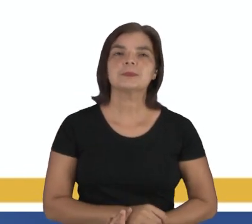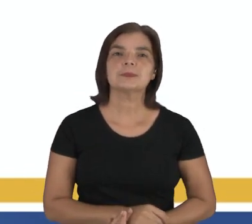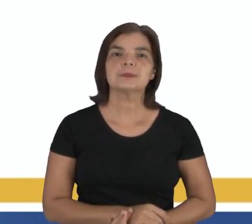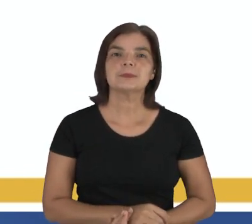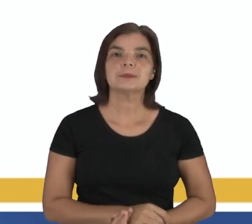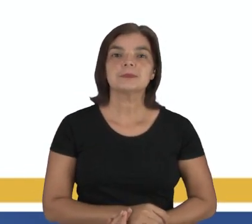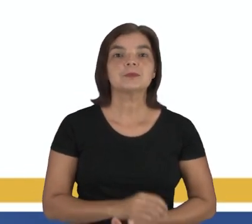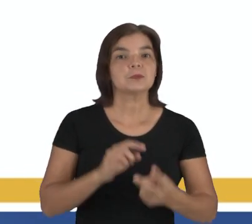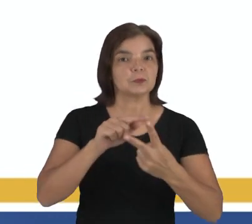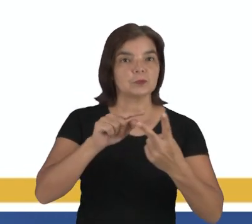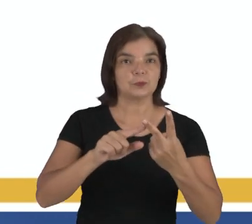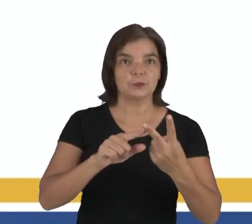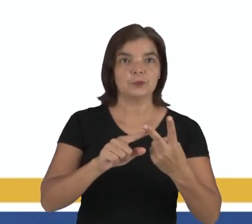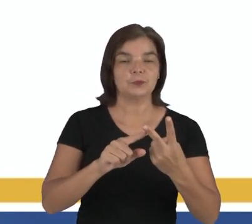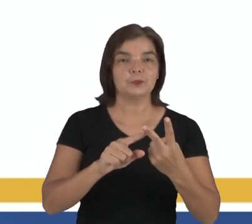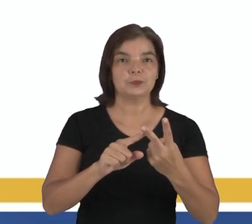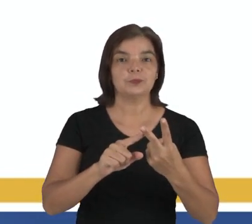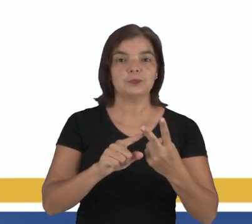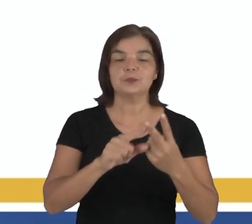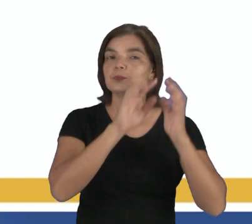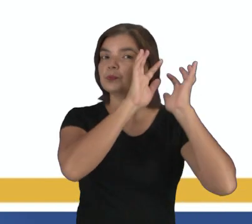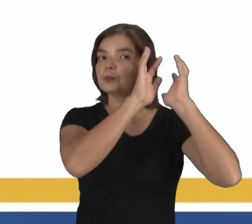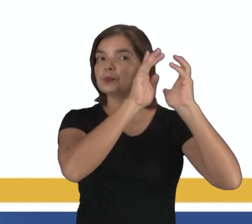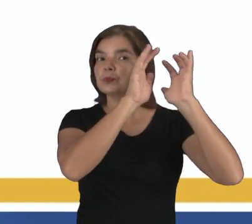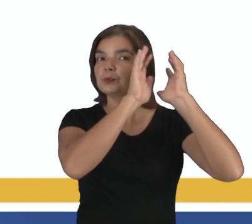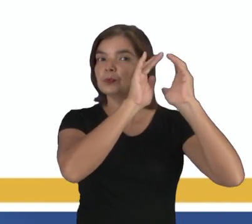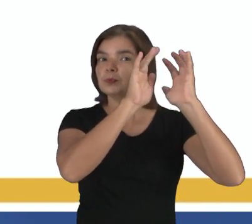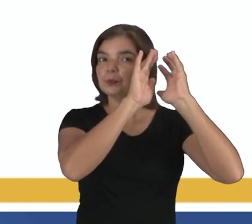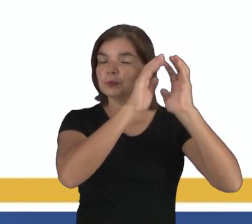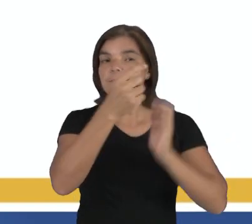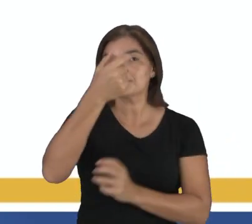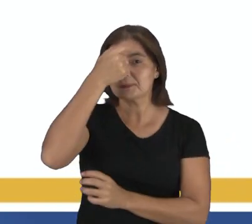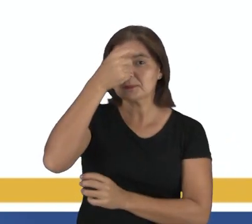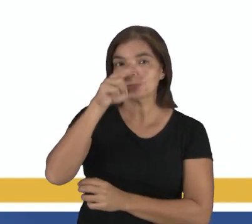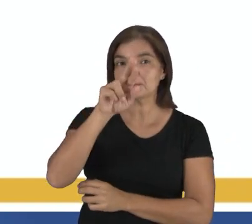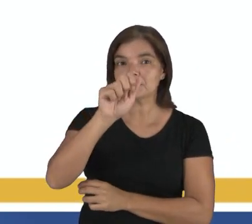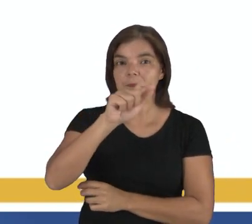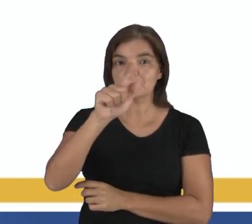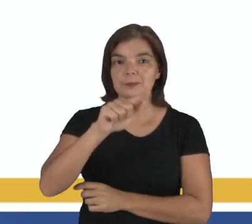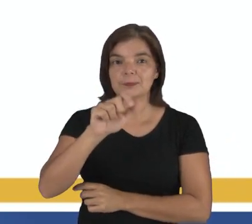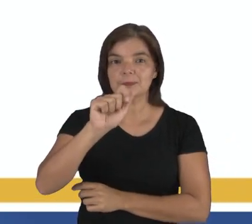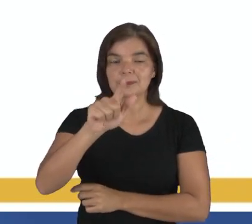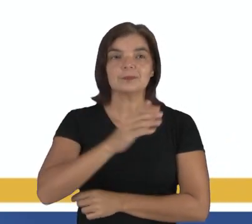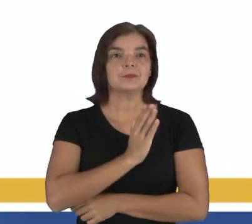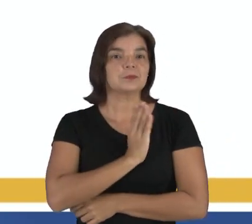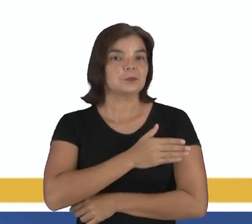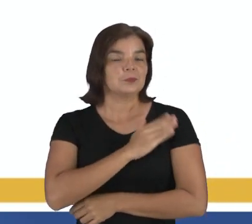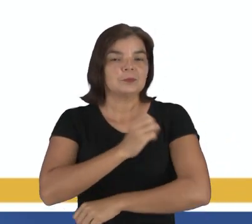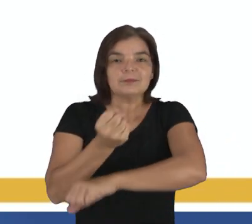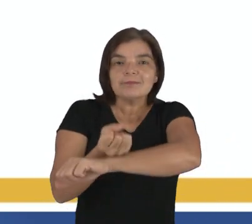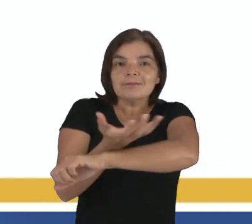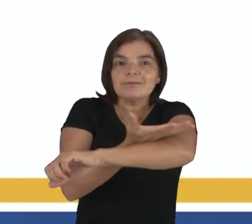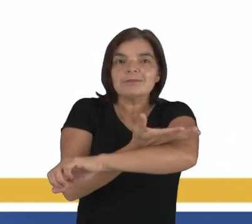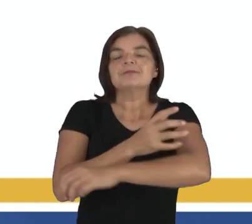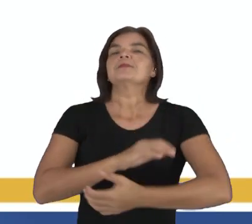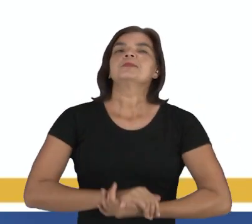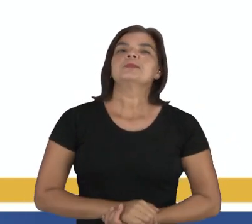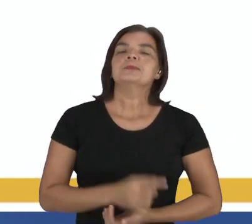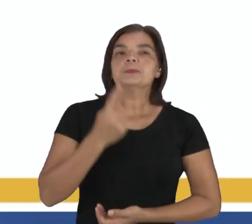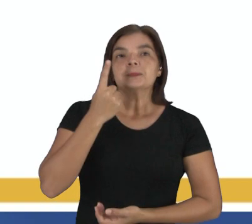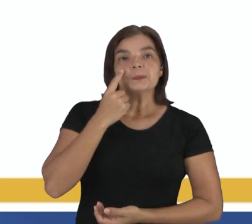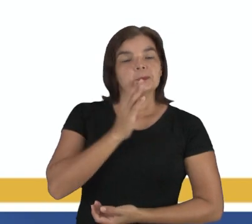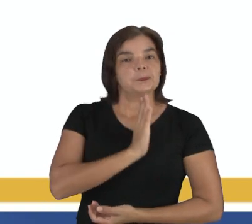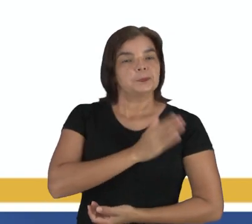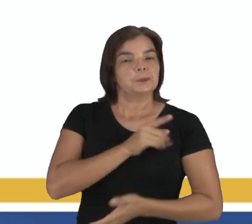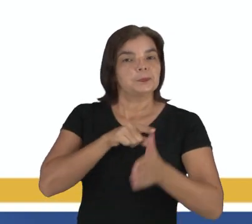dois personagens, o cérebro representando aí a razão e o coração representando a emoção. Veja que o